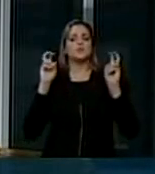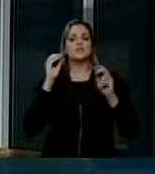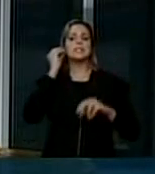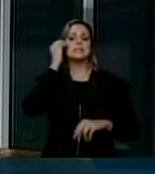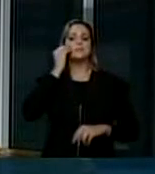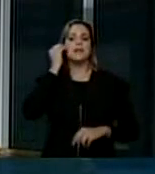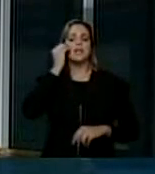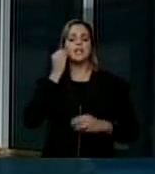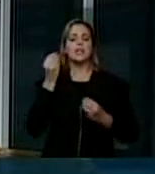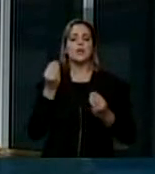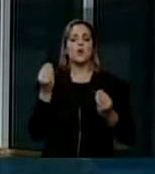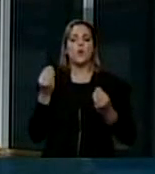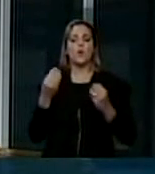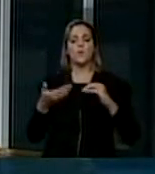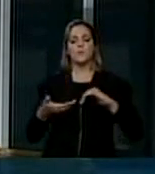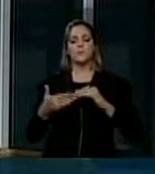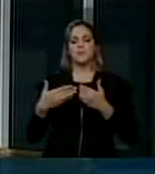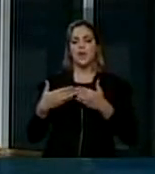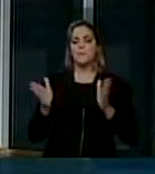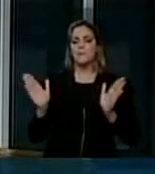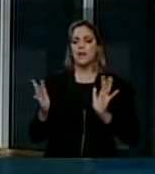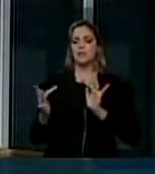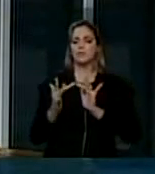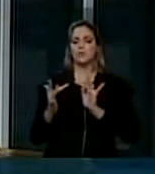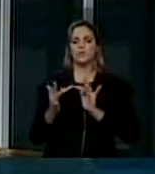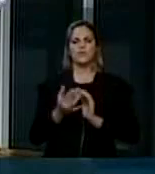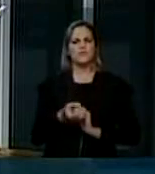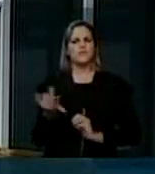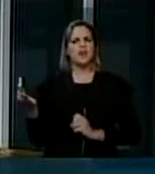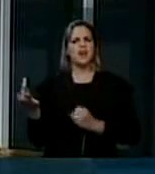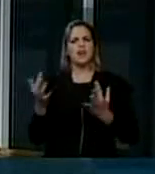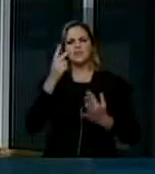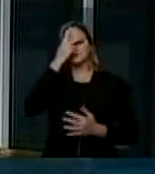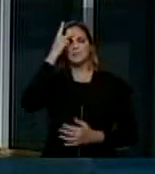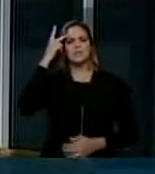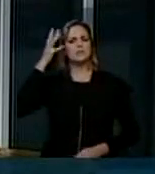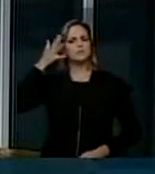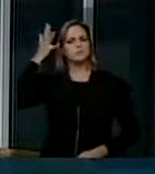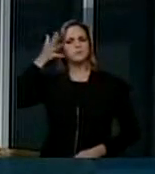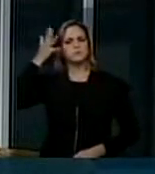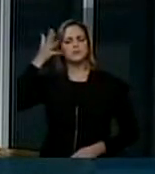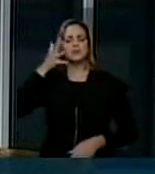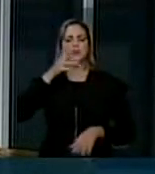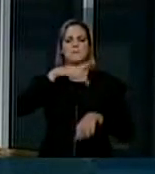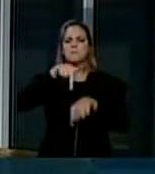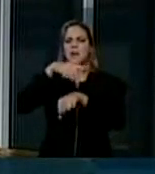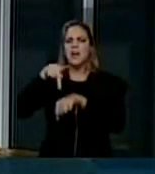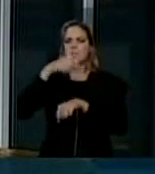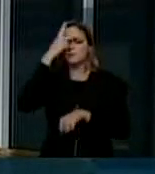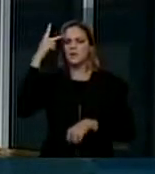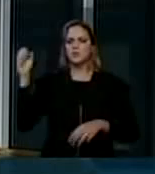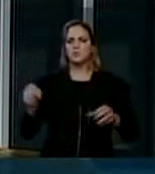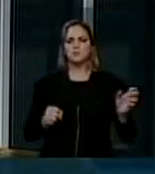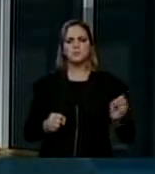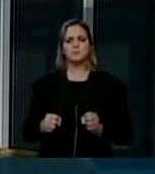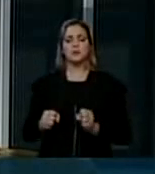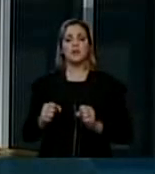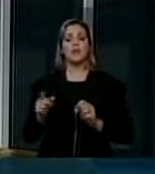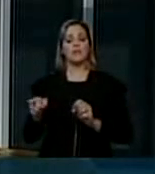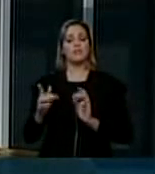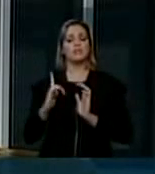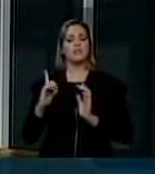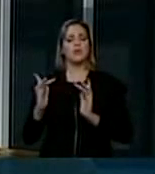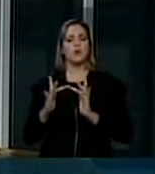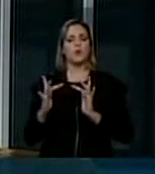com a presença de vários painelistas de diferentes países que trabalham junto com o Banco Mundial